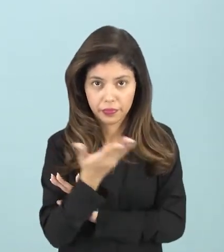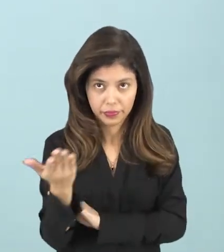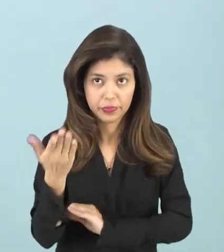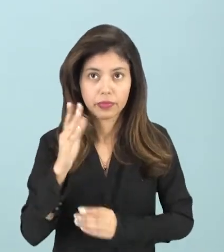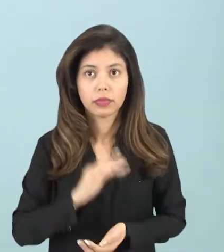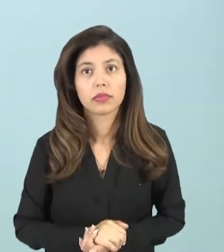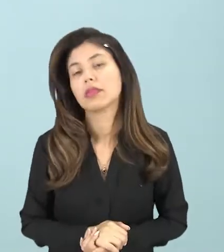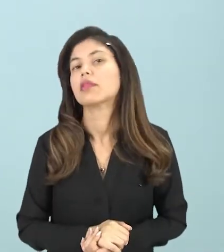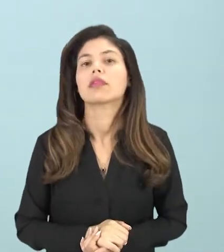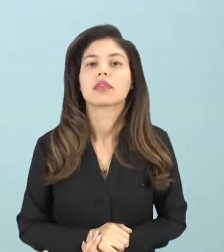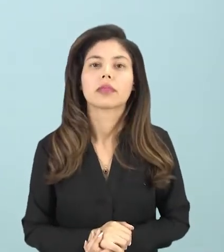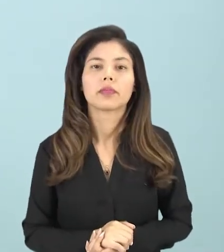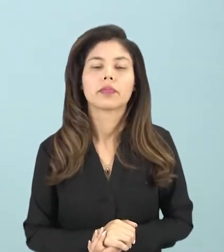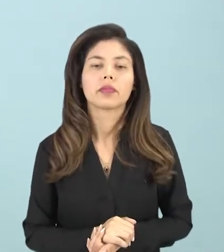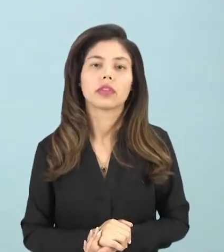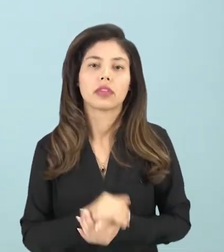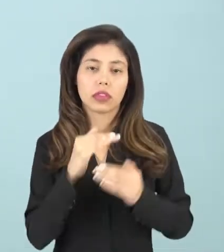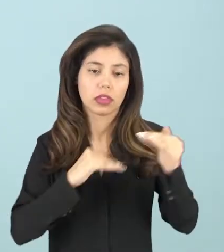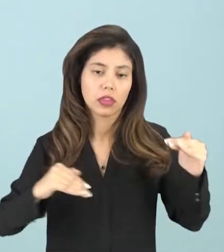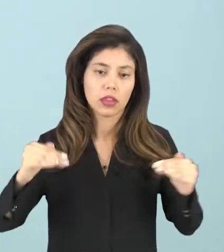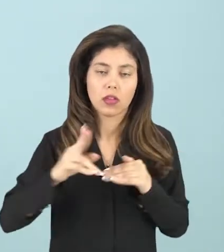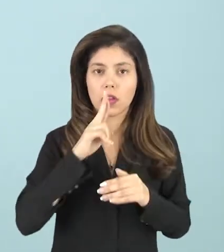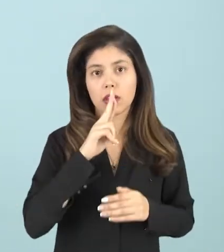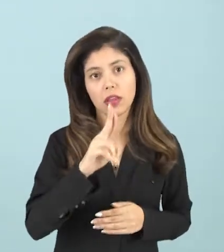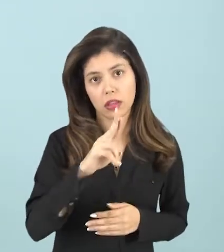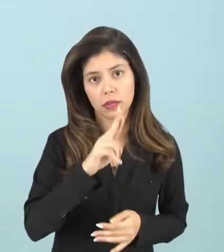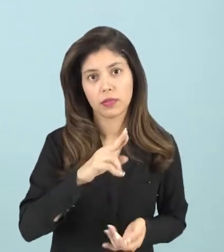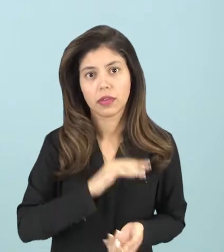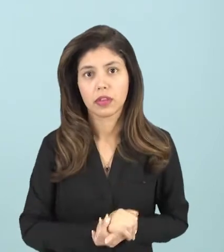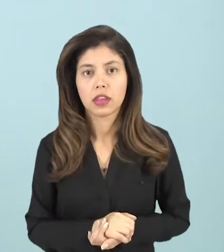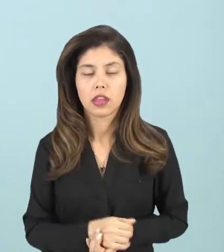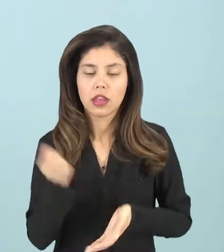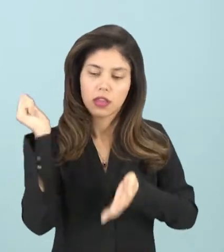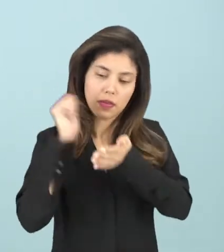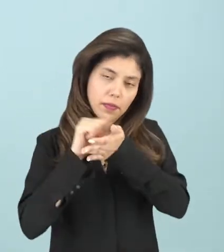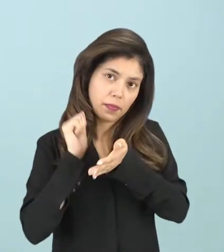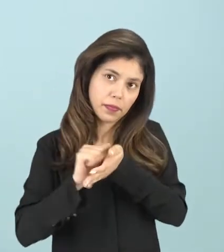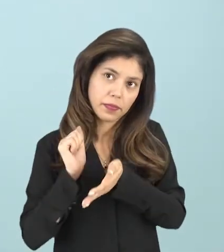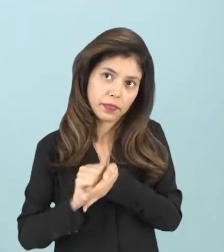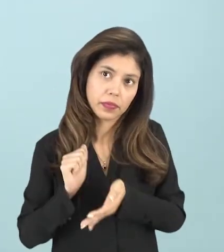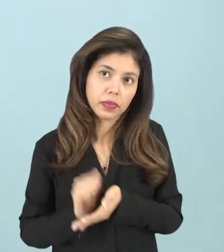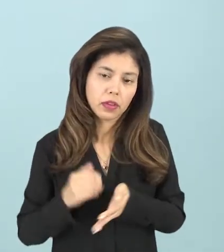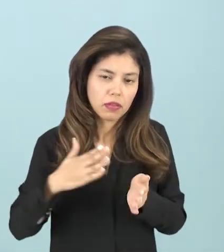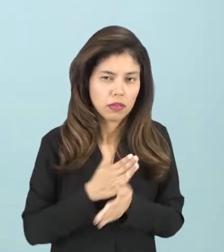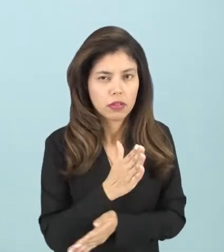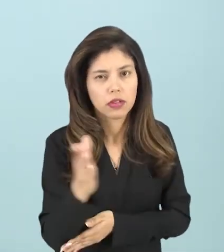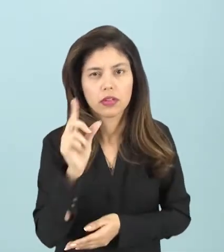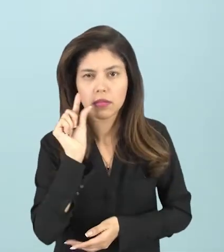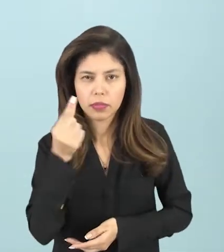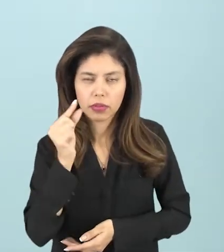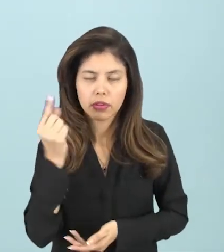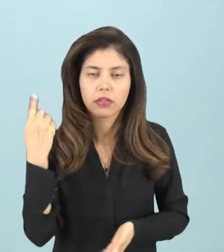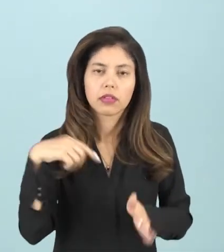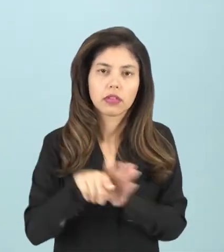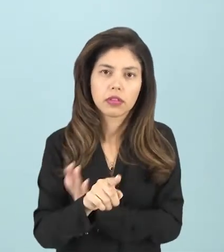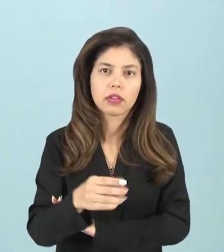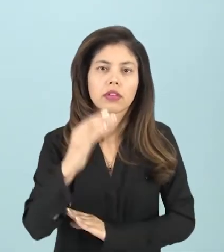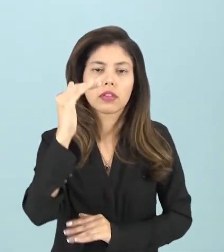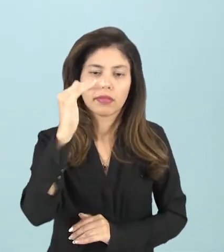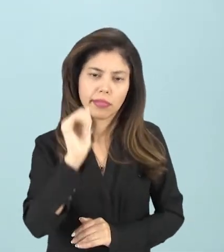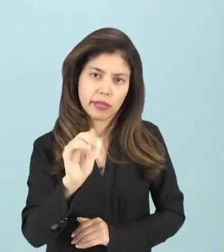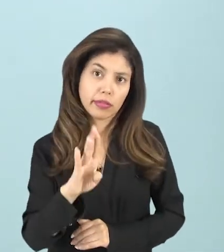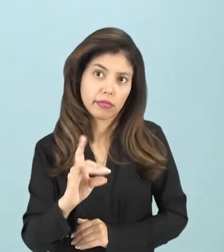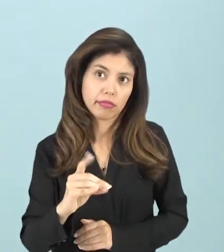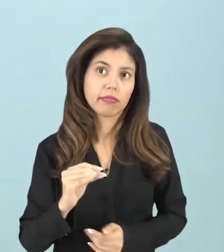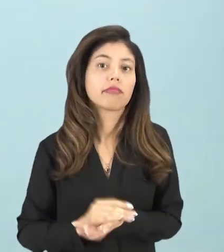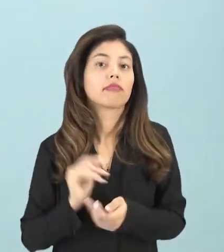subjetiva para uma resposta dissertativa, fugindo um pouco das questões objetivas